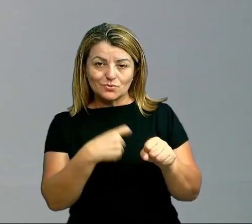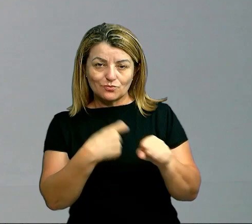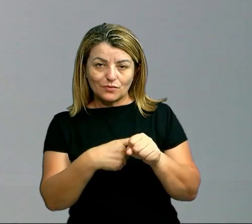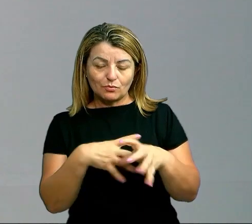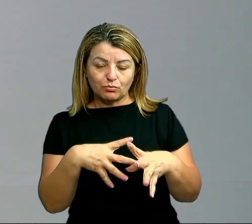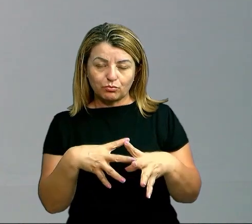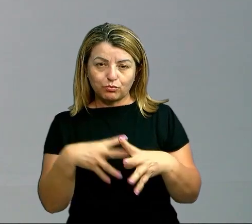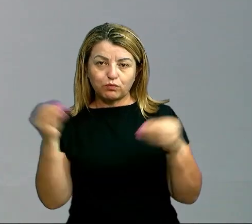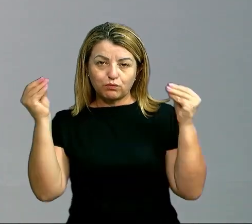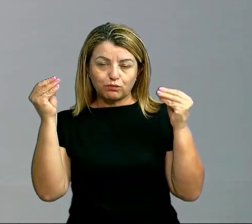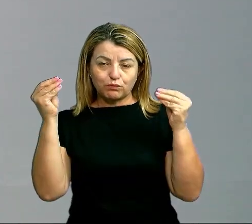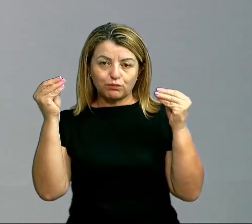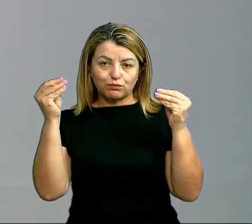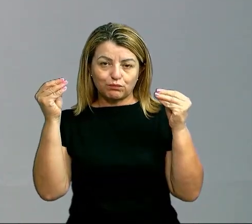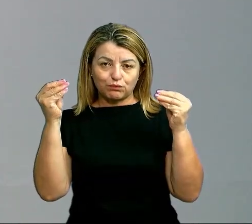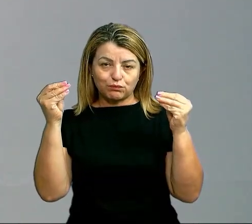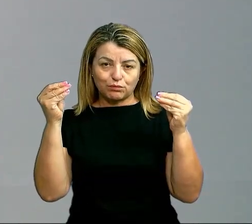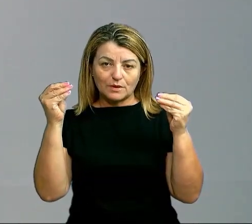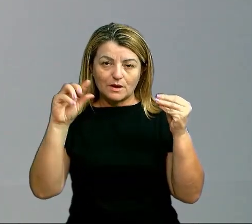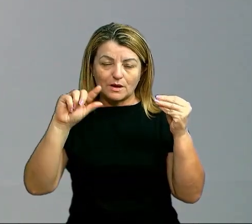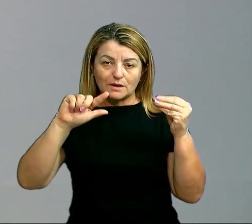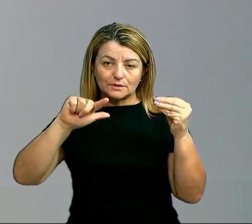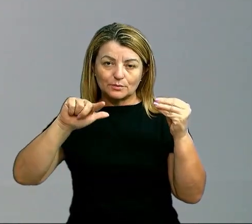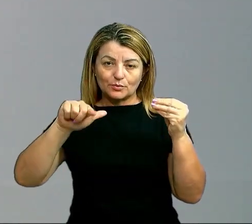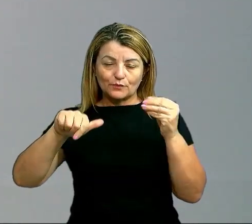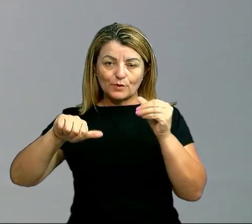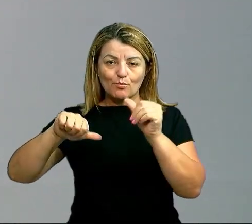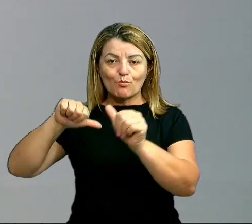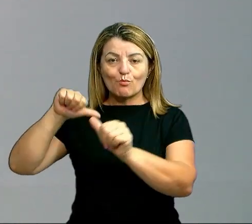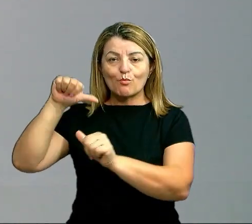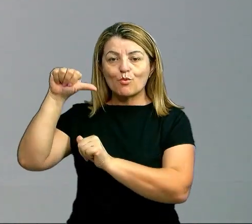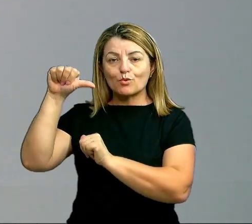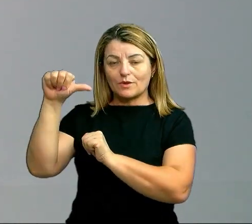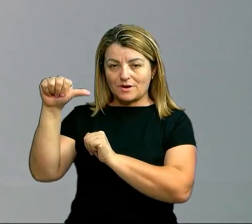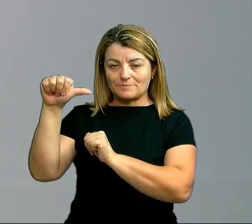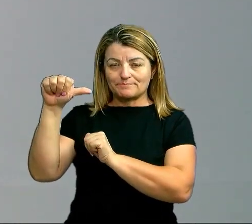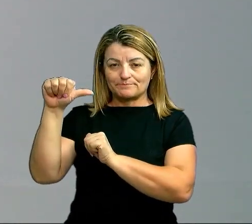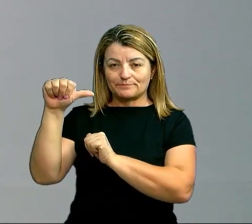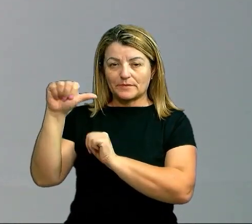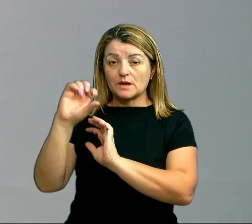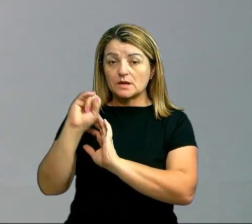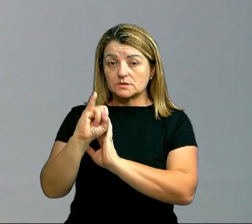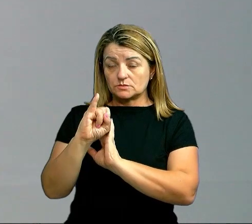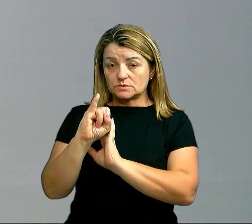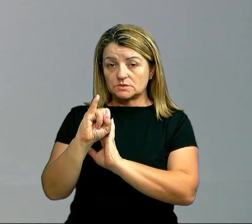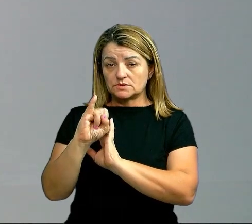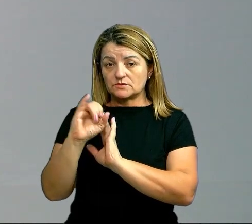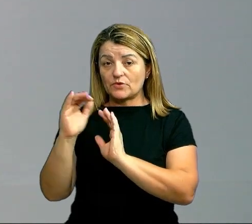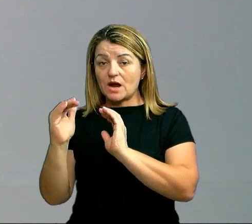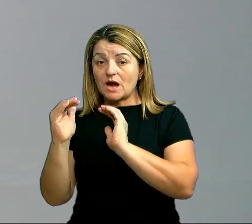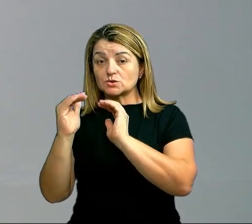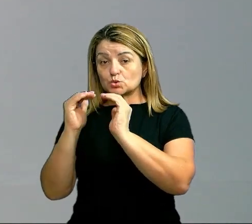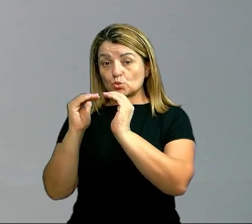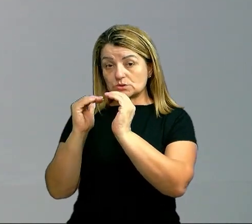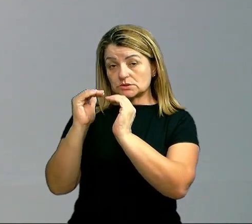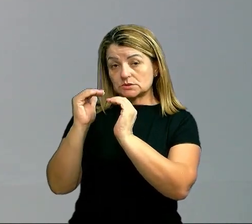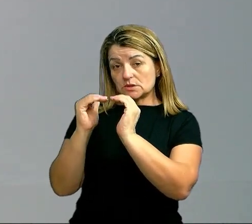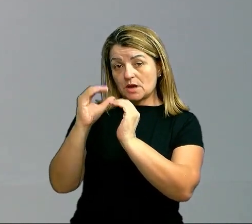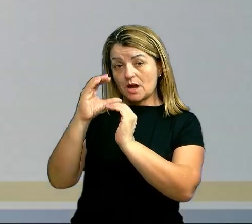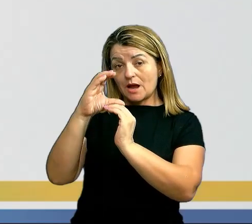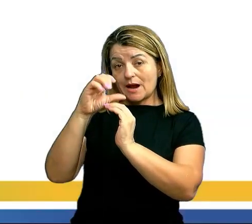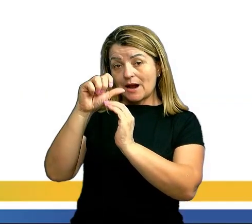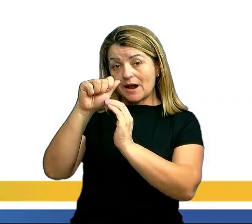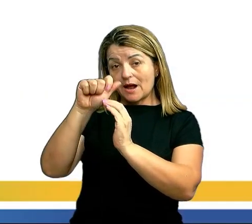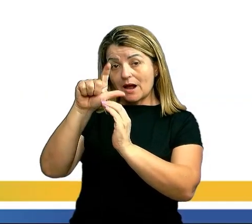evaporar e vai passar novamente por uma mudança de estado físico. Quando isso ocorre, a gente associa isso ao chamado calor